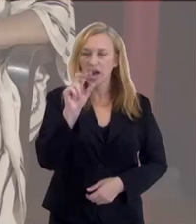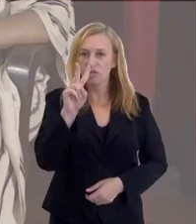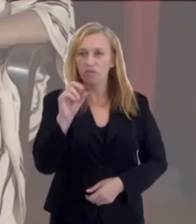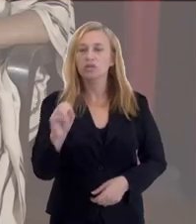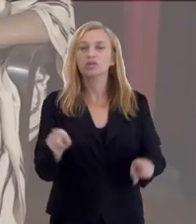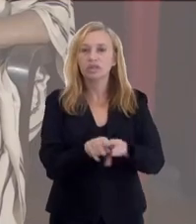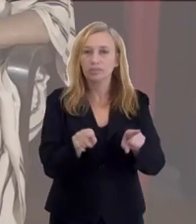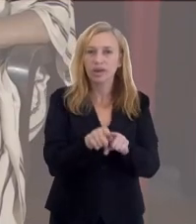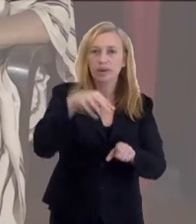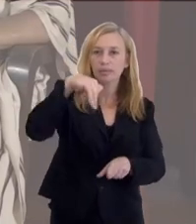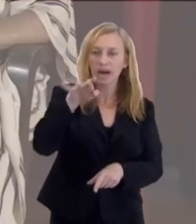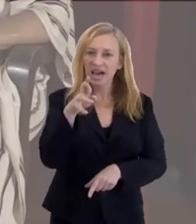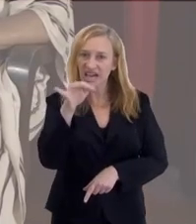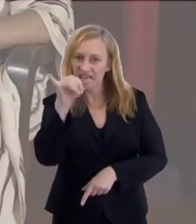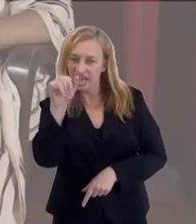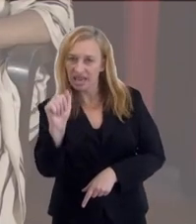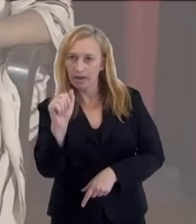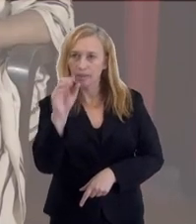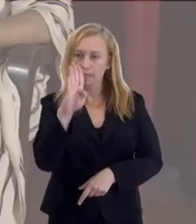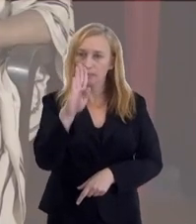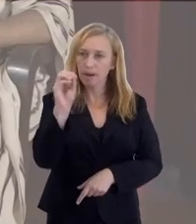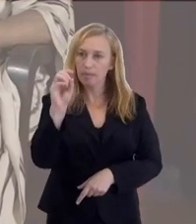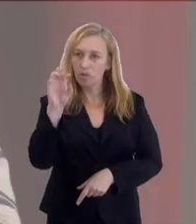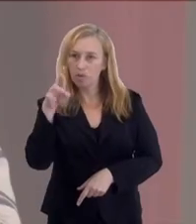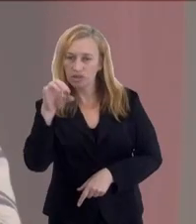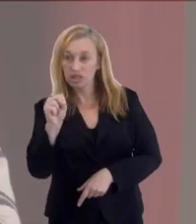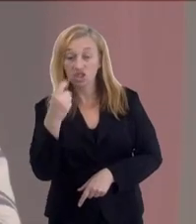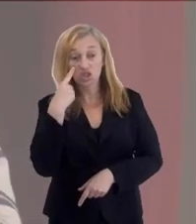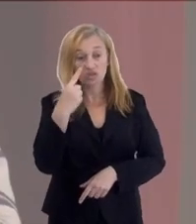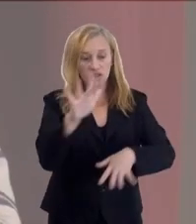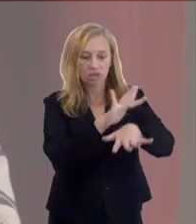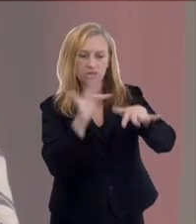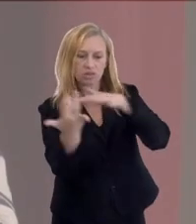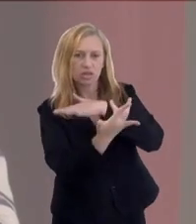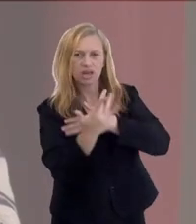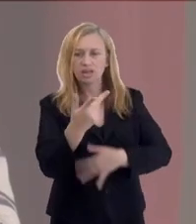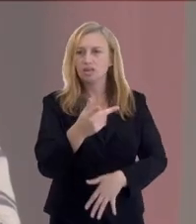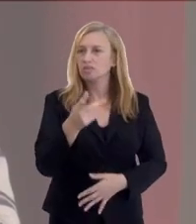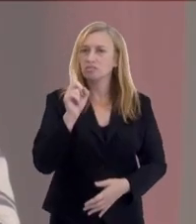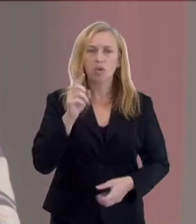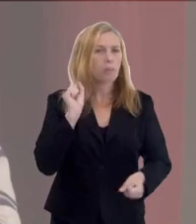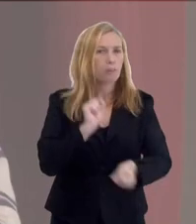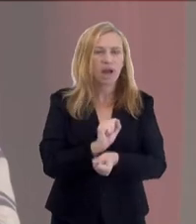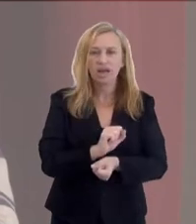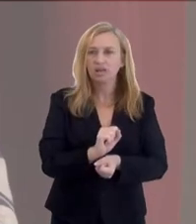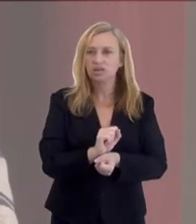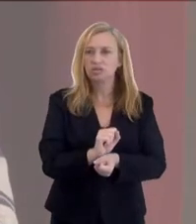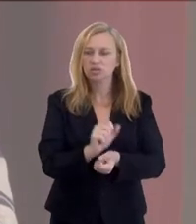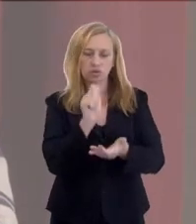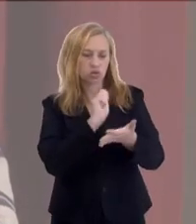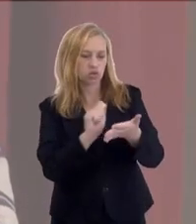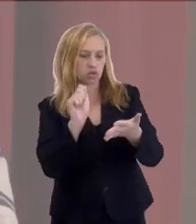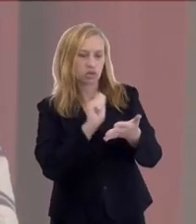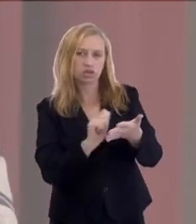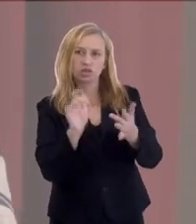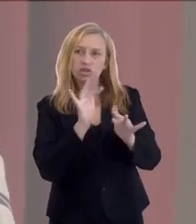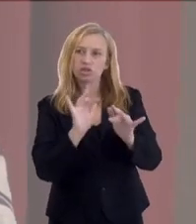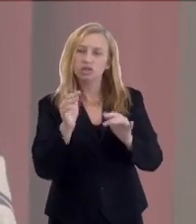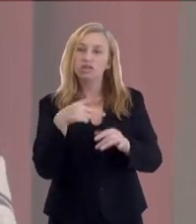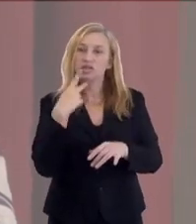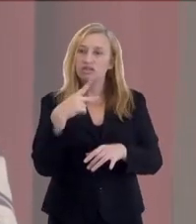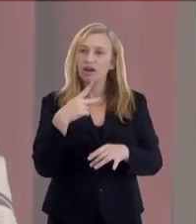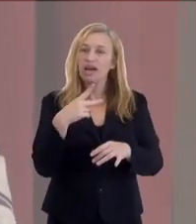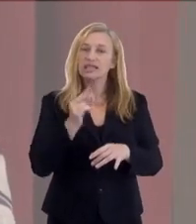olhamos e nas redes sociais que as pessoas não param de colocar coisas neles. É o tempo todo, é como se eles